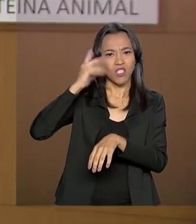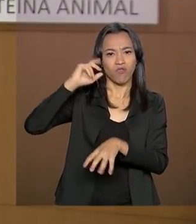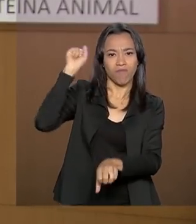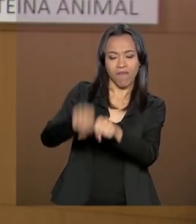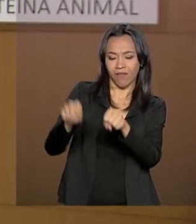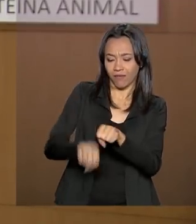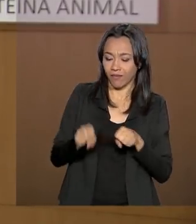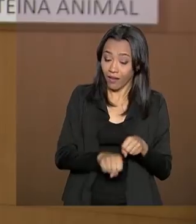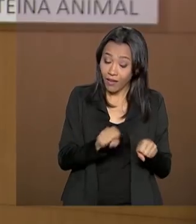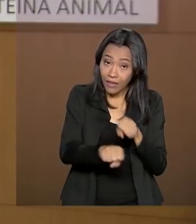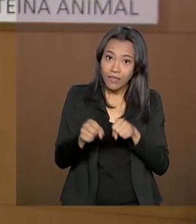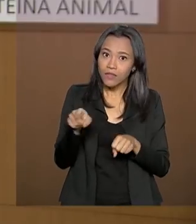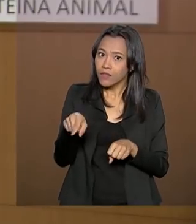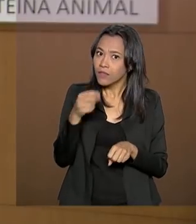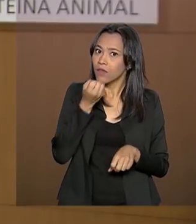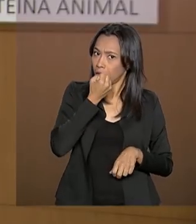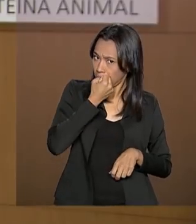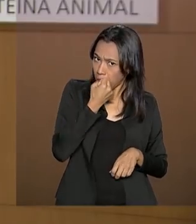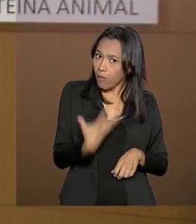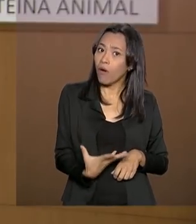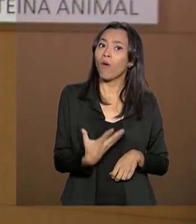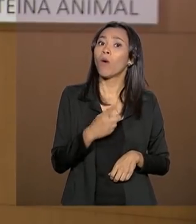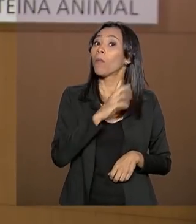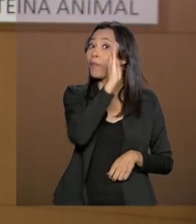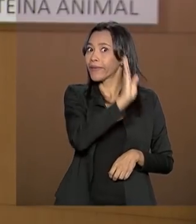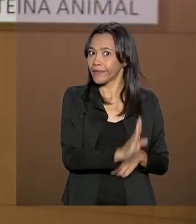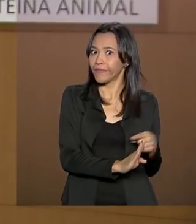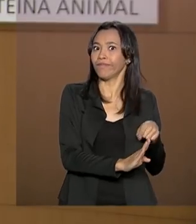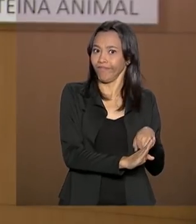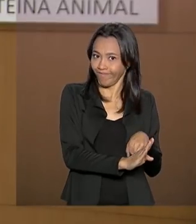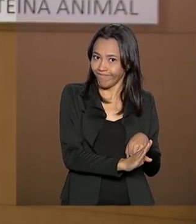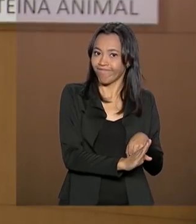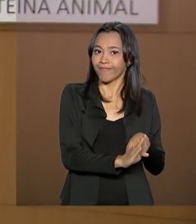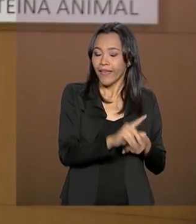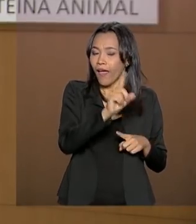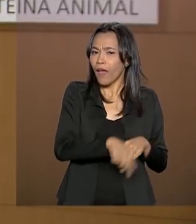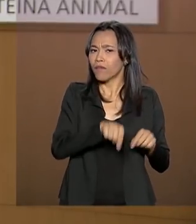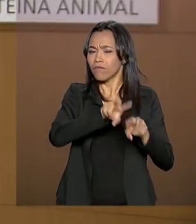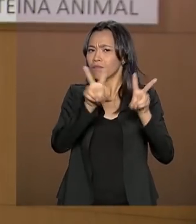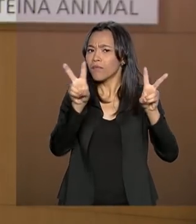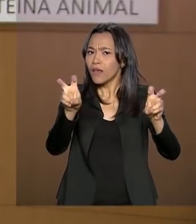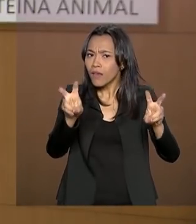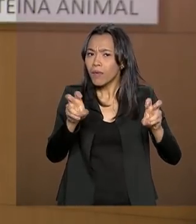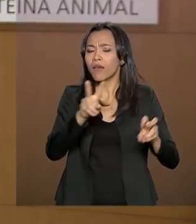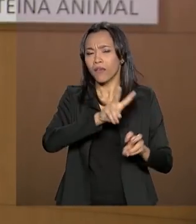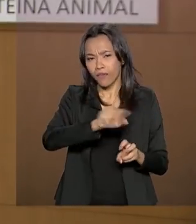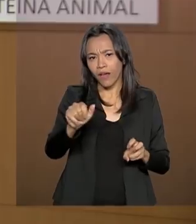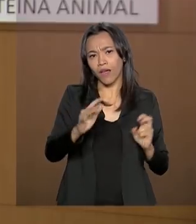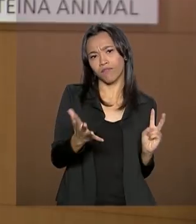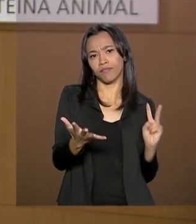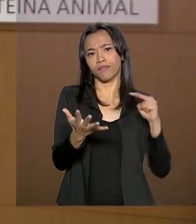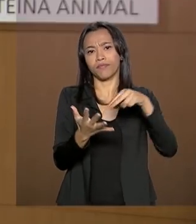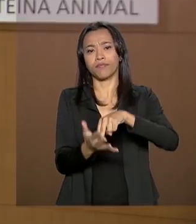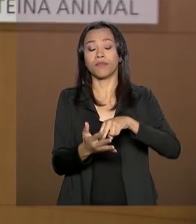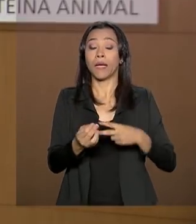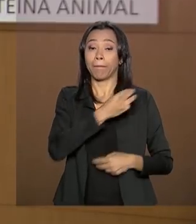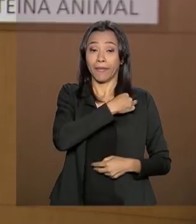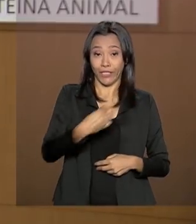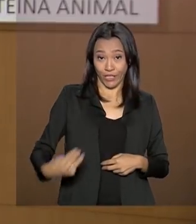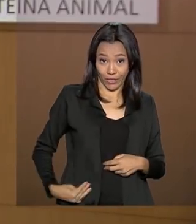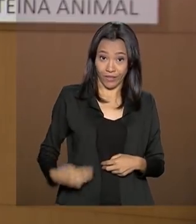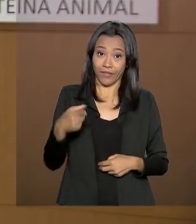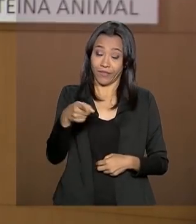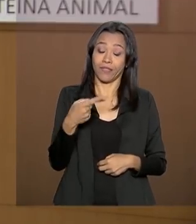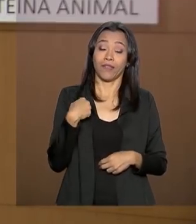medida que pode favorecer as exportações de carne brasileira e um assunto que será tratado pela ministra da Agricultura em uma